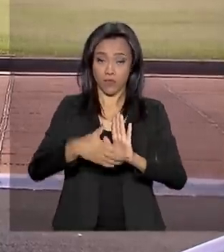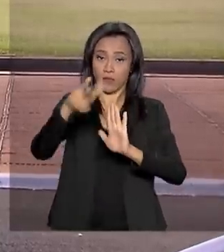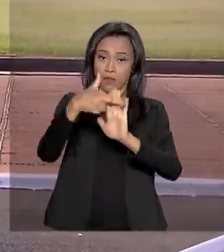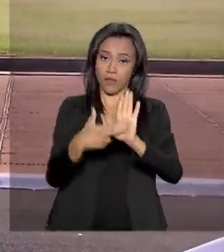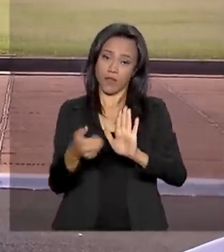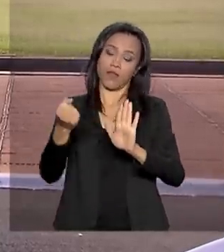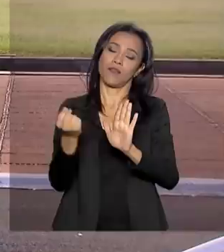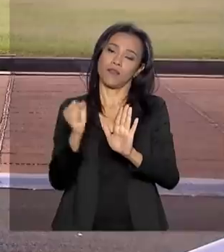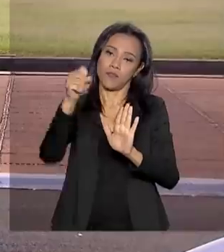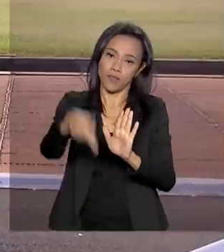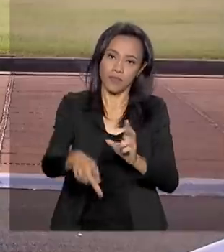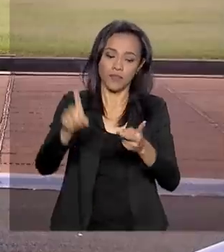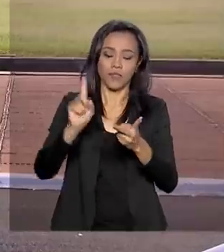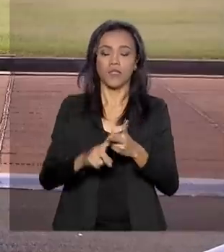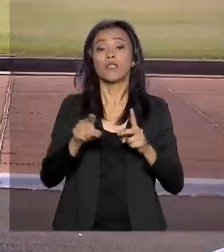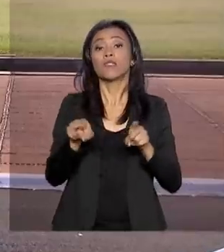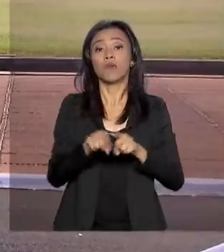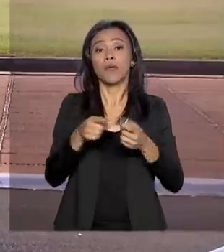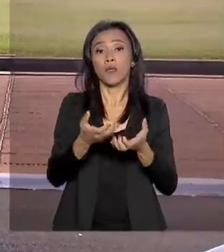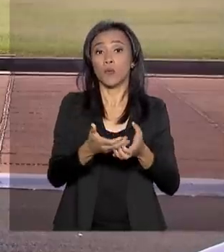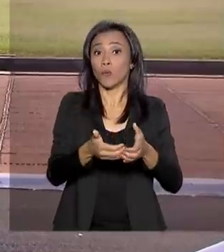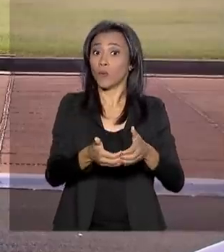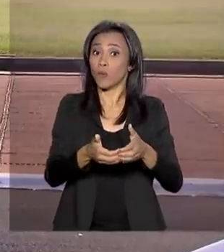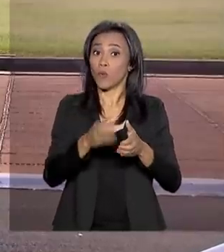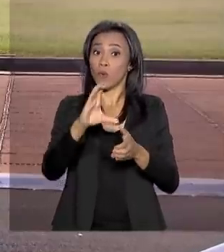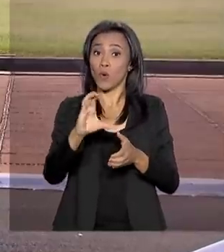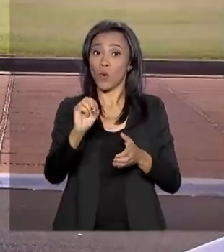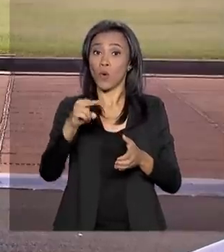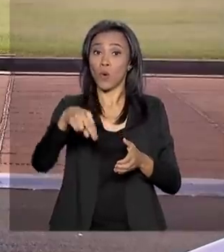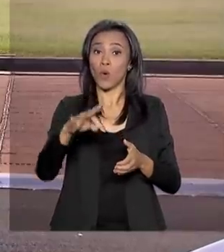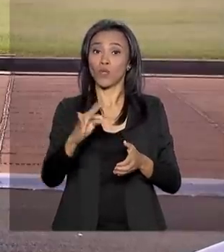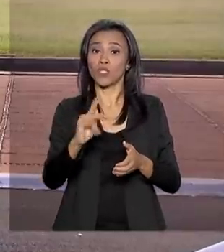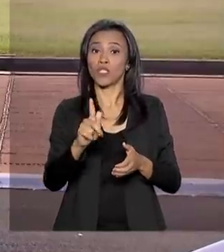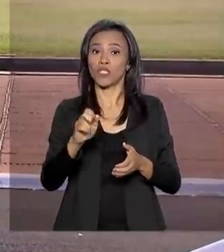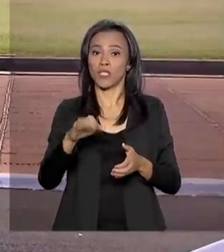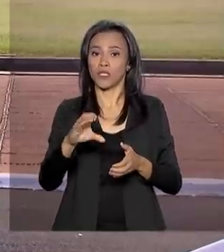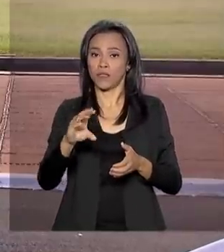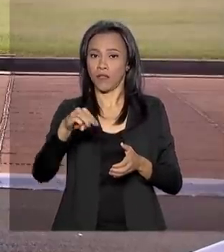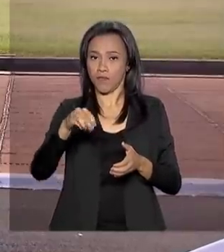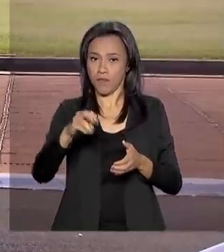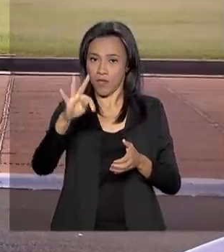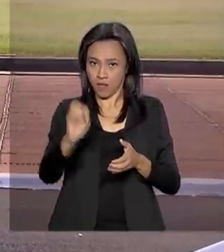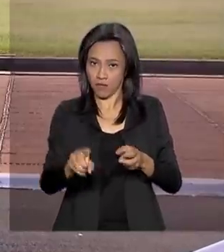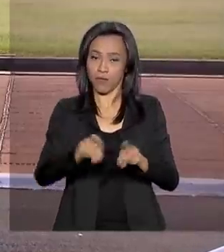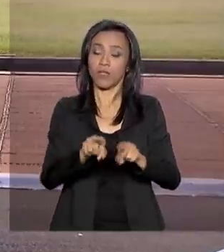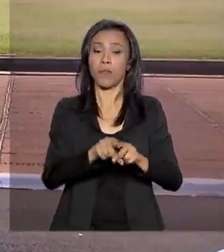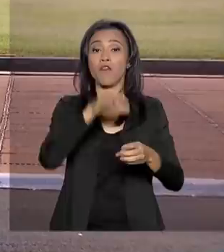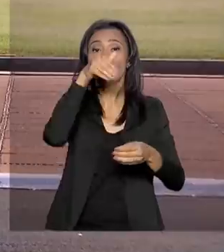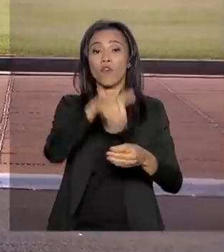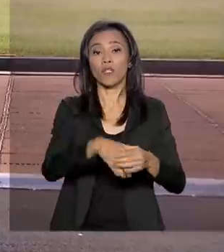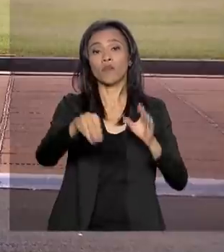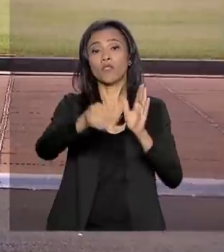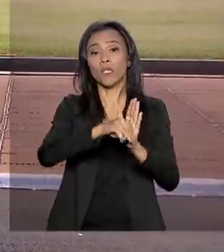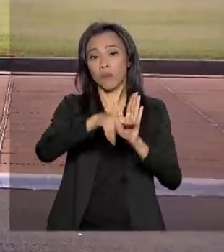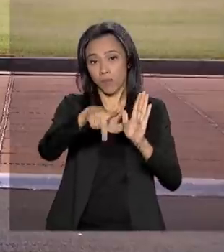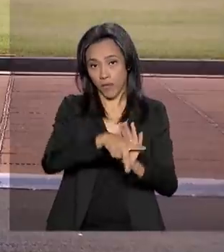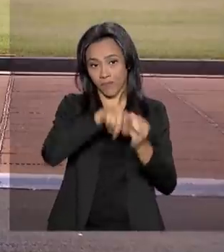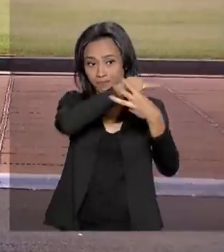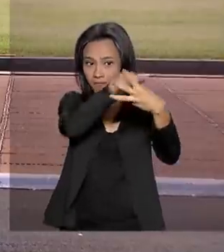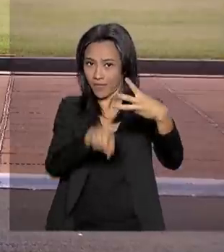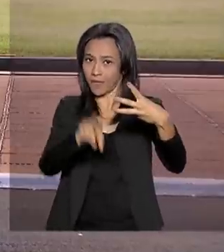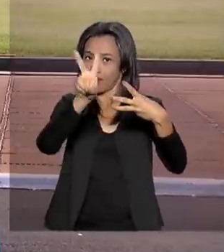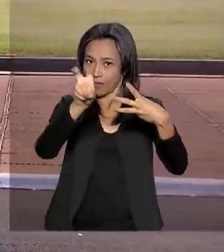um novo contingenciamento de despesas e também a votação de medidas provisórias. Ontem, durante o